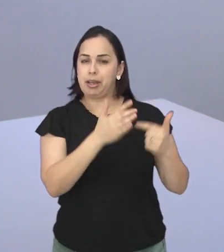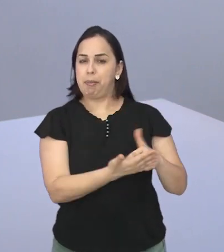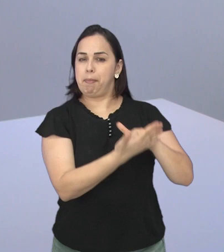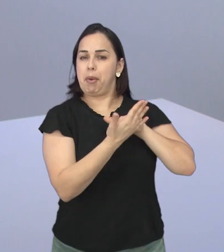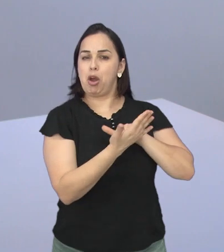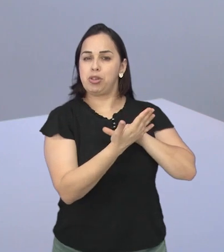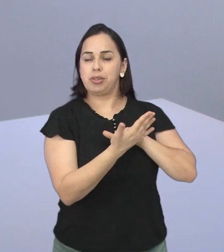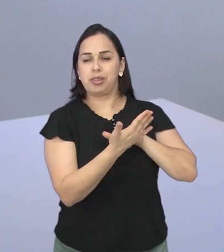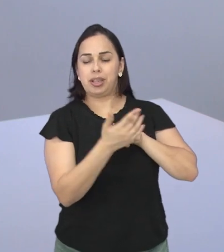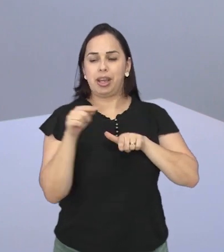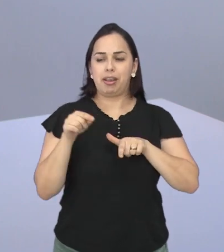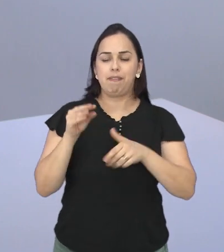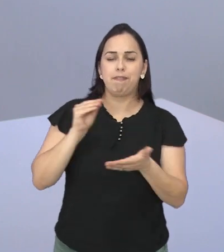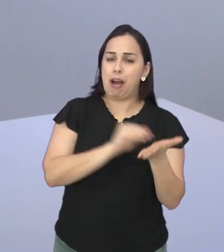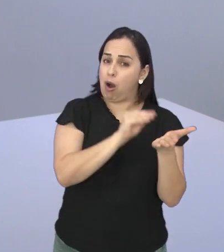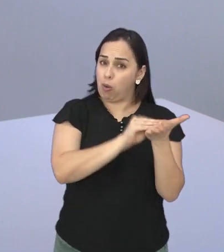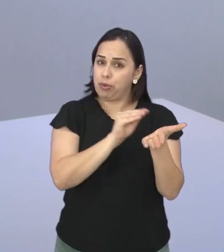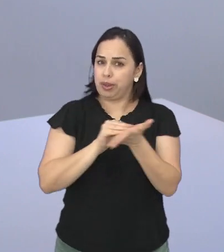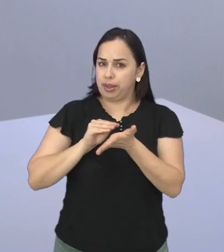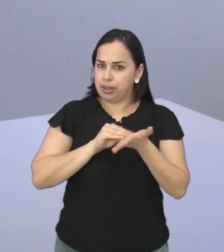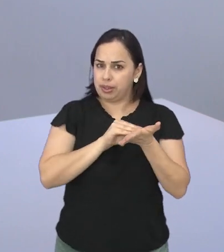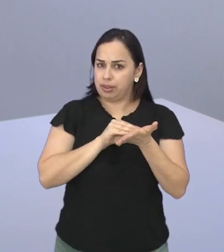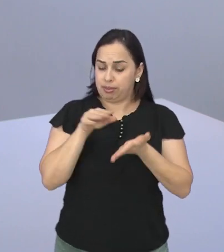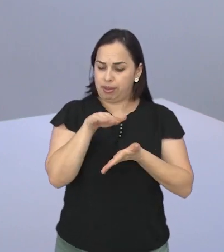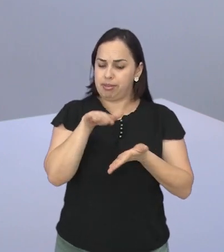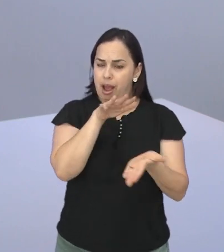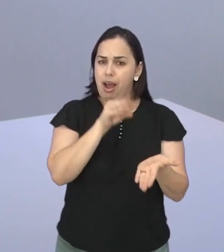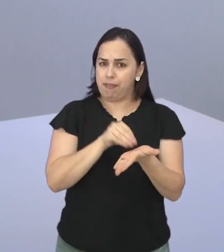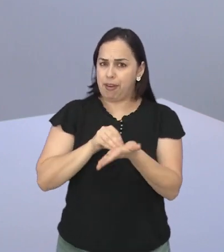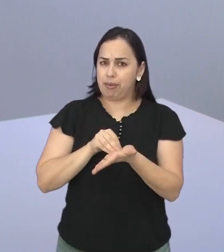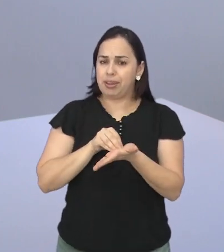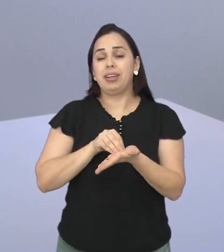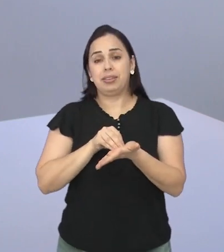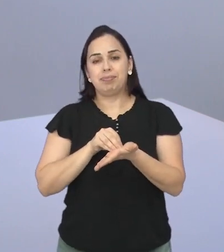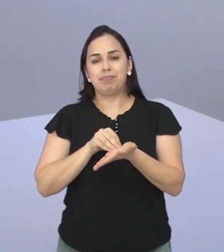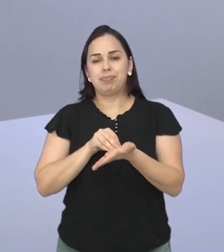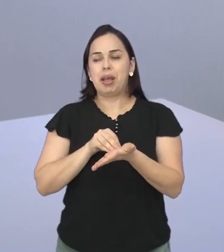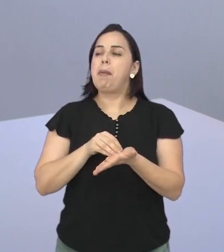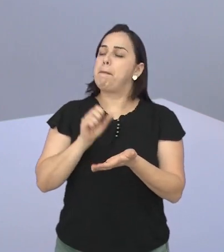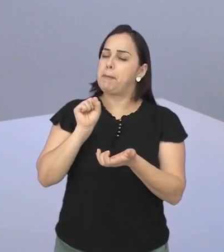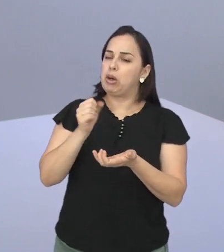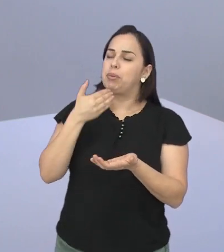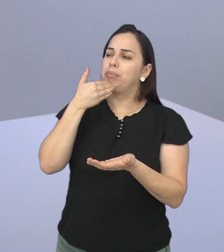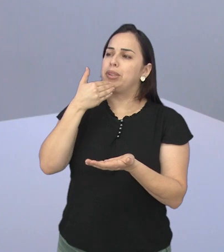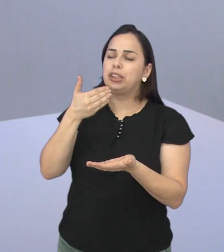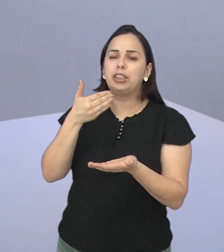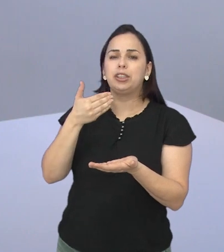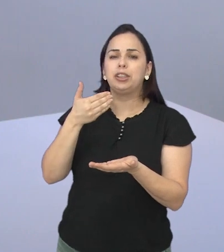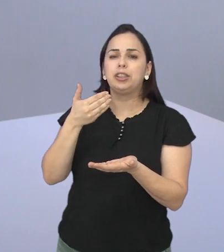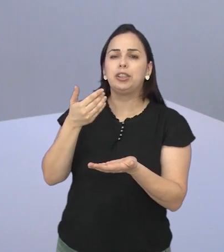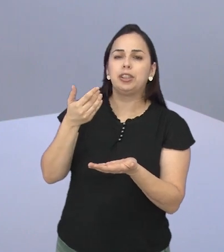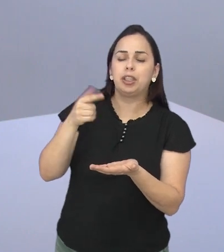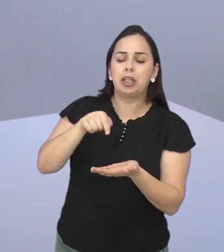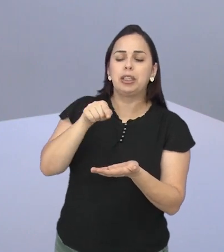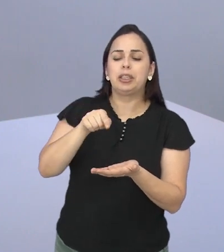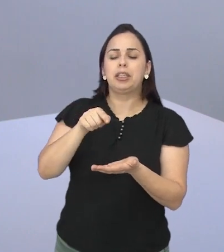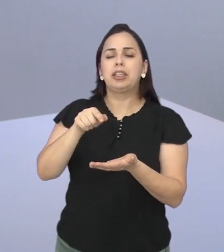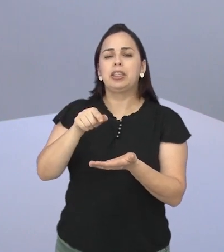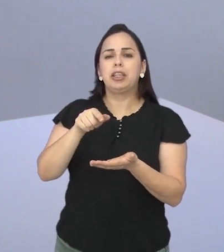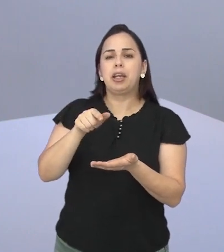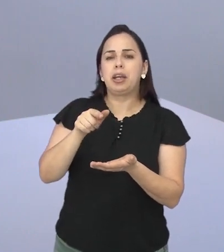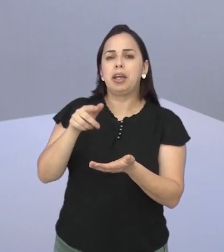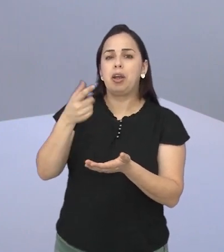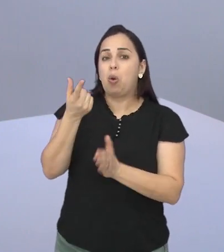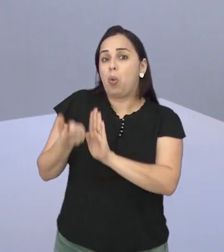está mostrando que nós temos uma deficiência neste ponto e aí você pode pedir sim uma correção